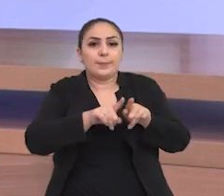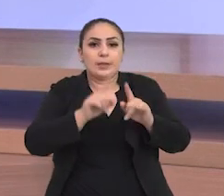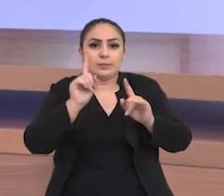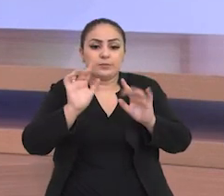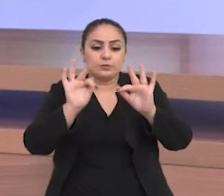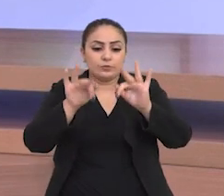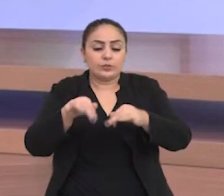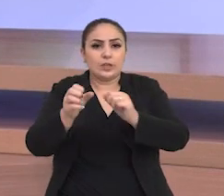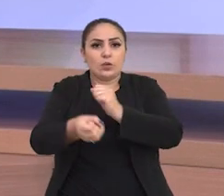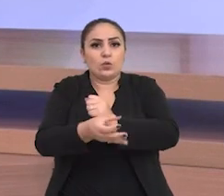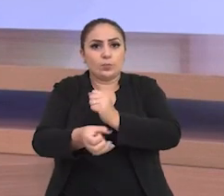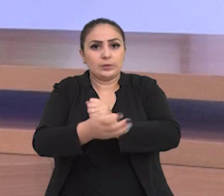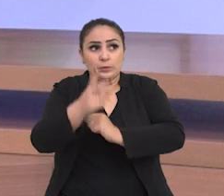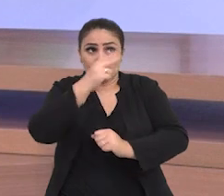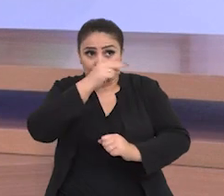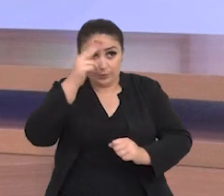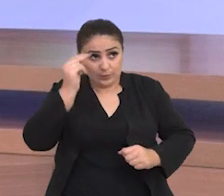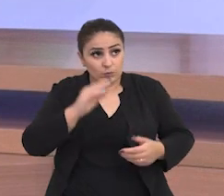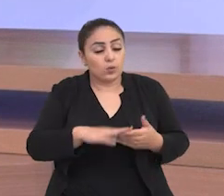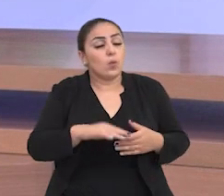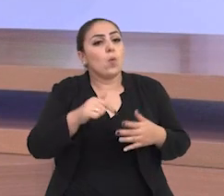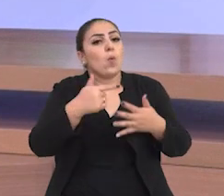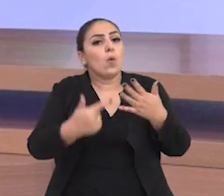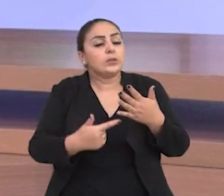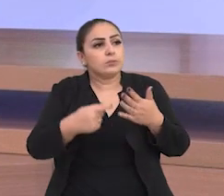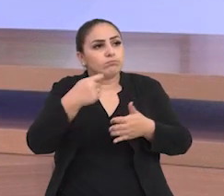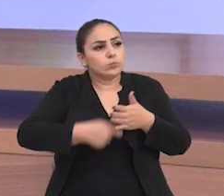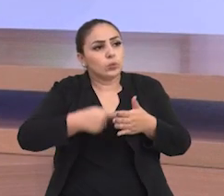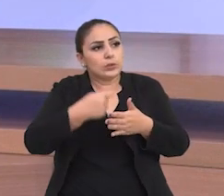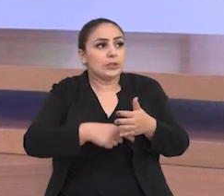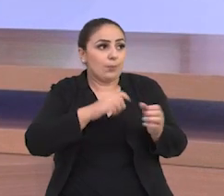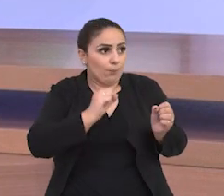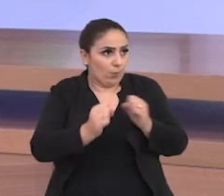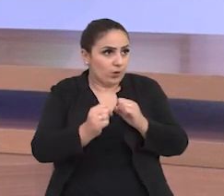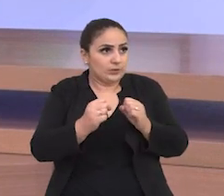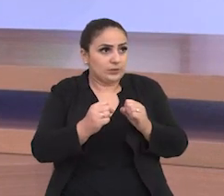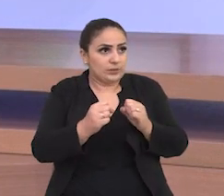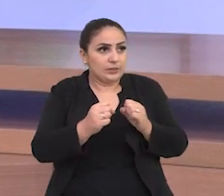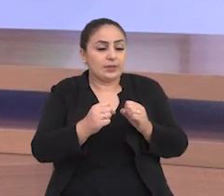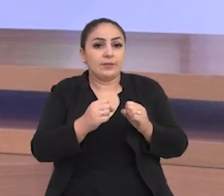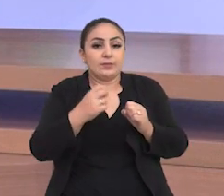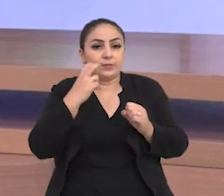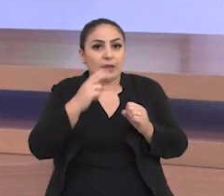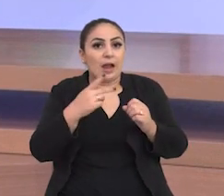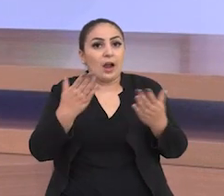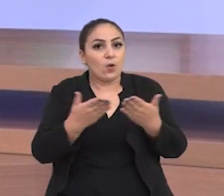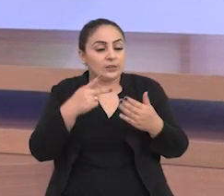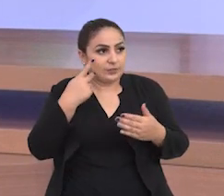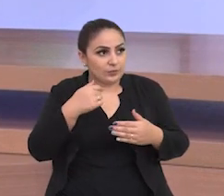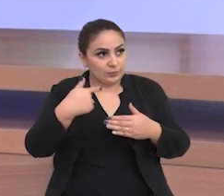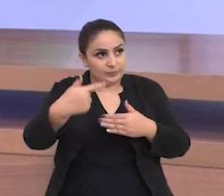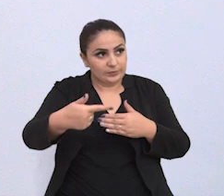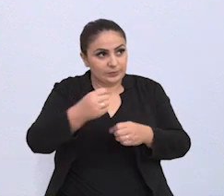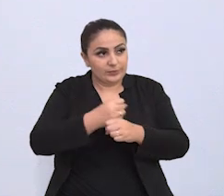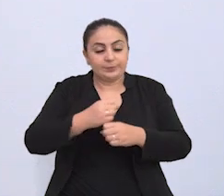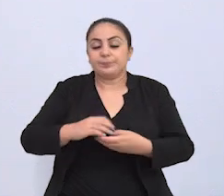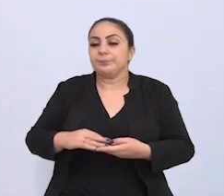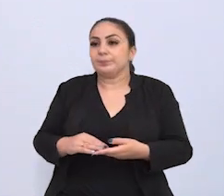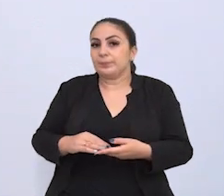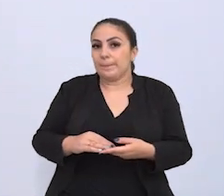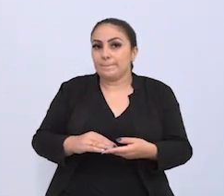e o combate à corrupção na prefeitura que outras bandeiras então a gente pode esperar da vereadora a partir do próximo ano